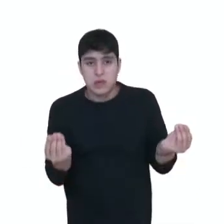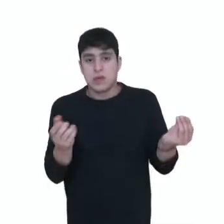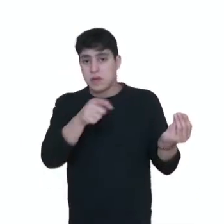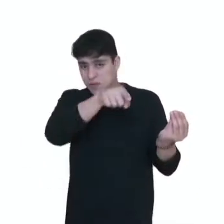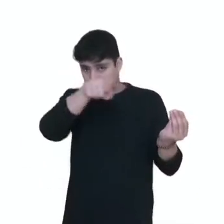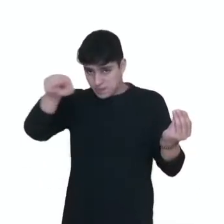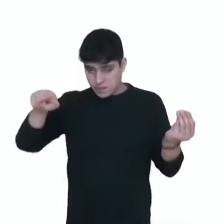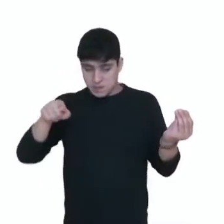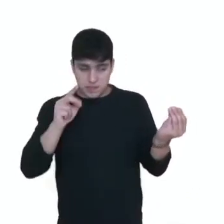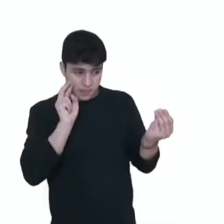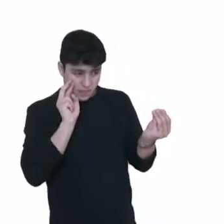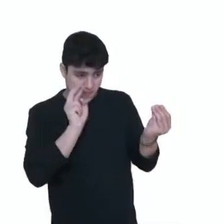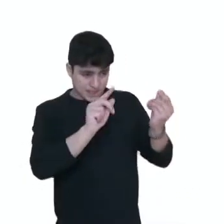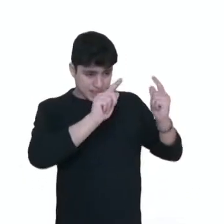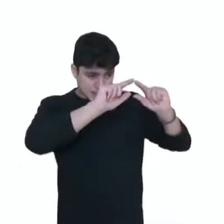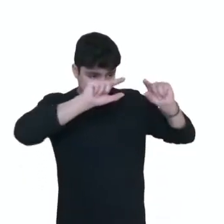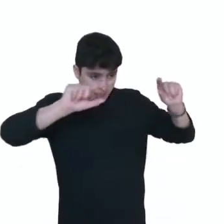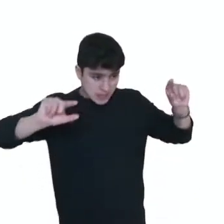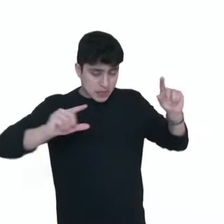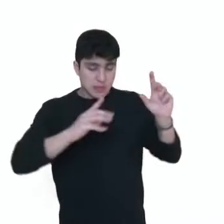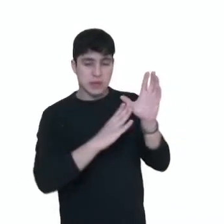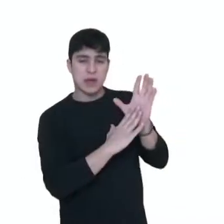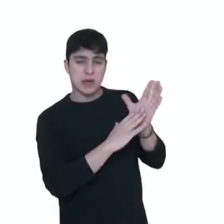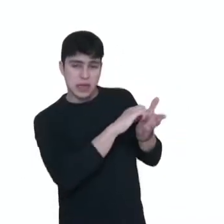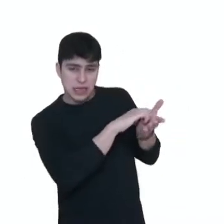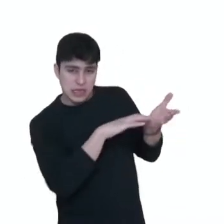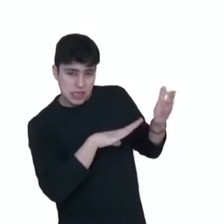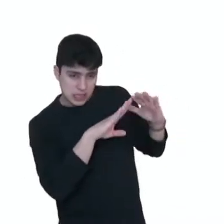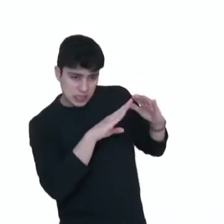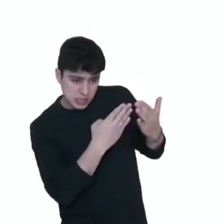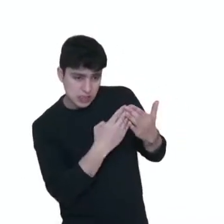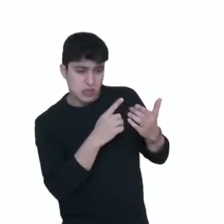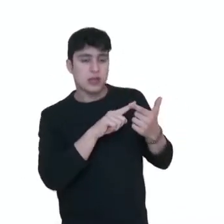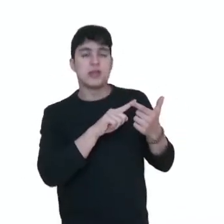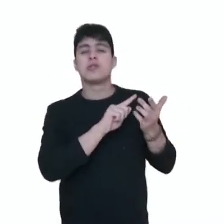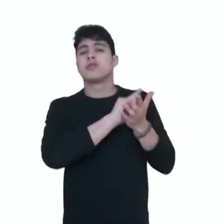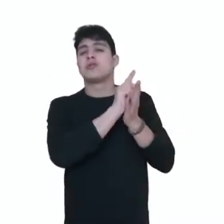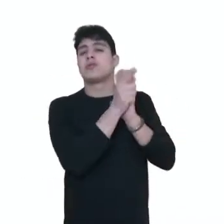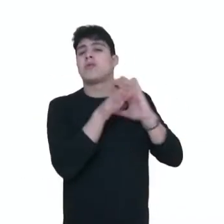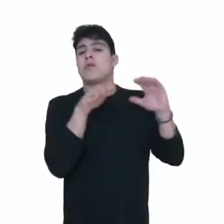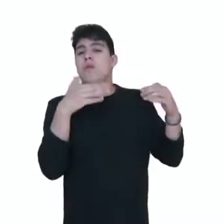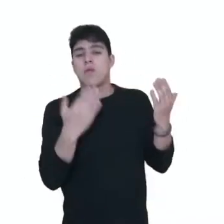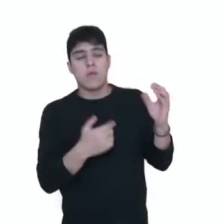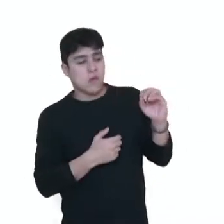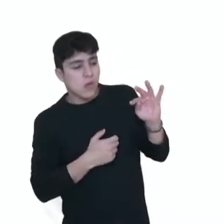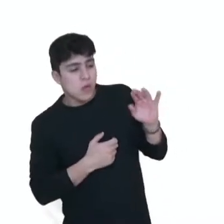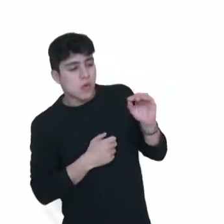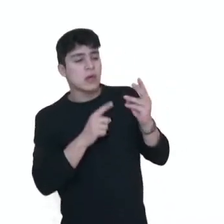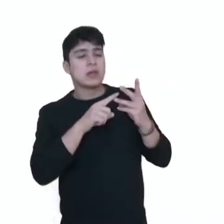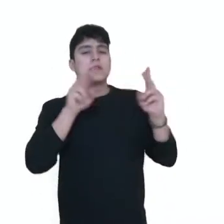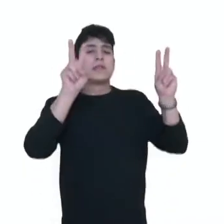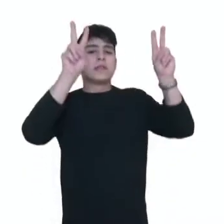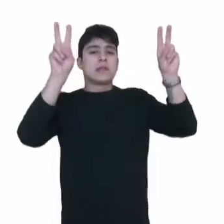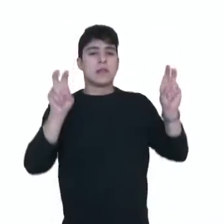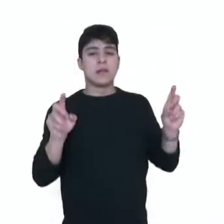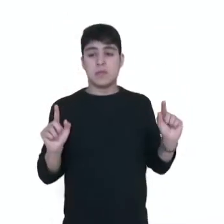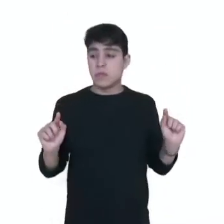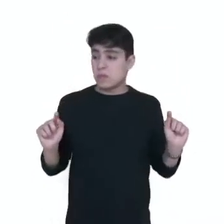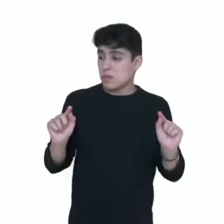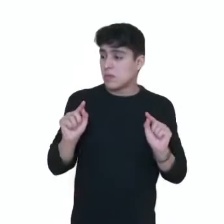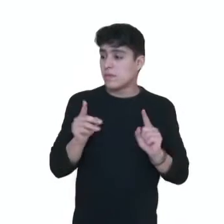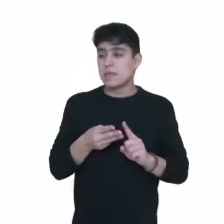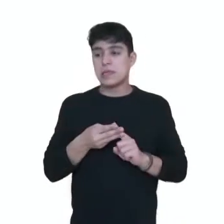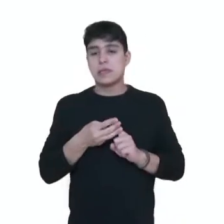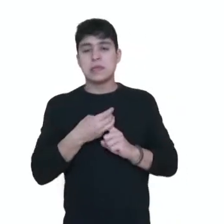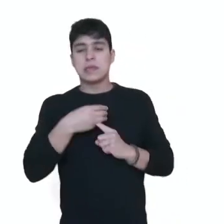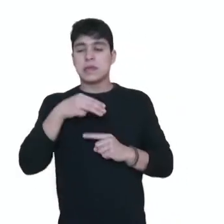proposta de atividade escolar, o gênero textual é o conto, né? E o tema é conto de mistério. Então,